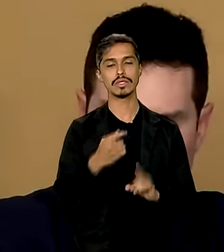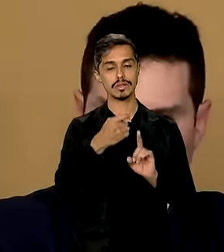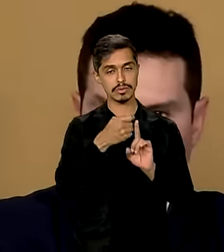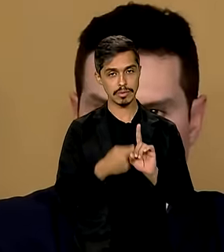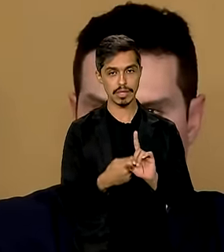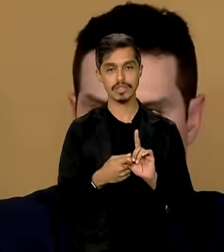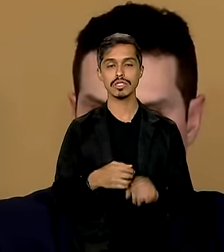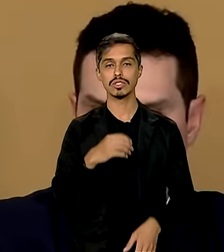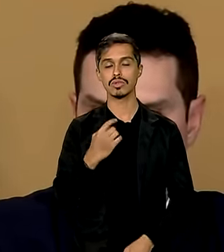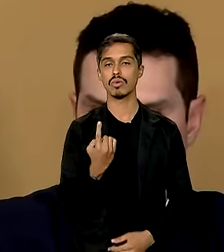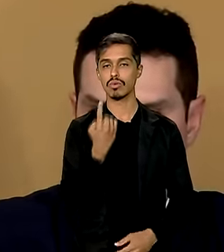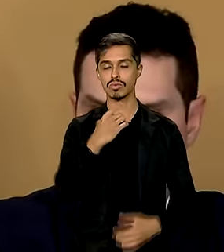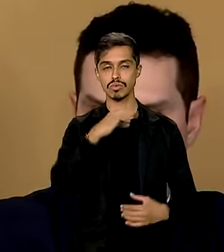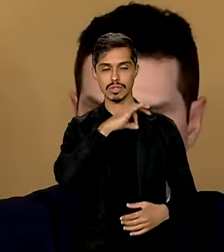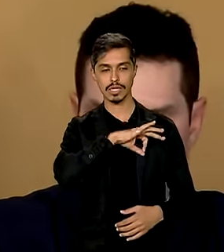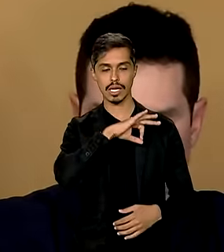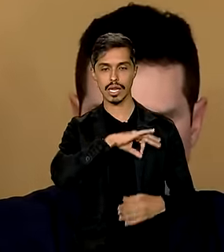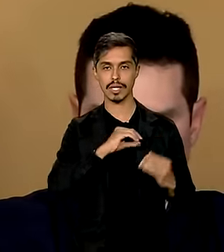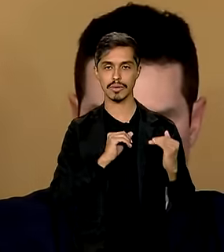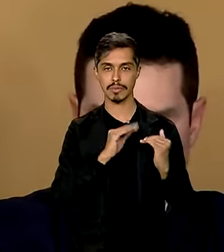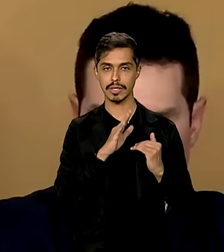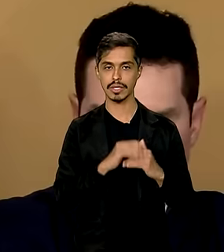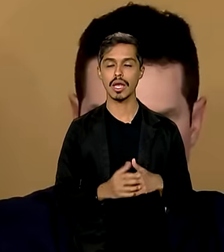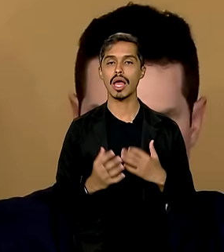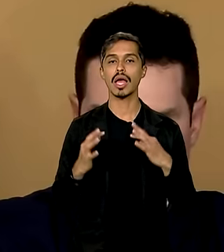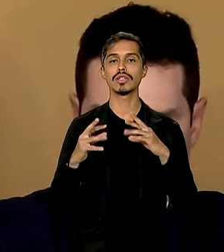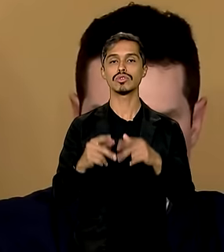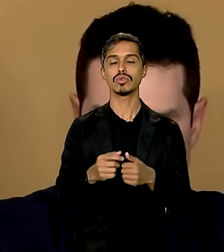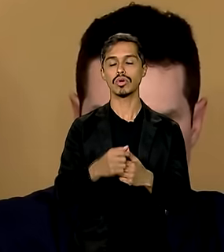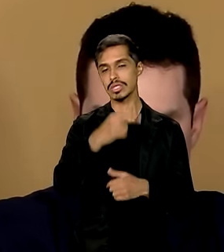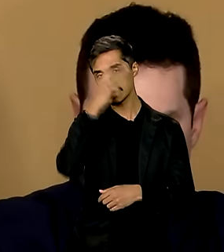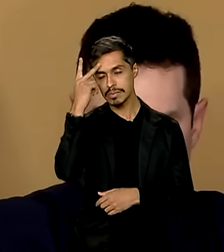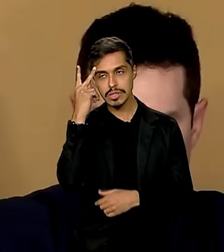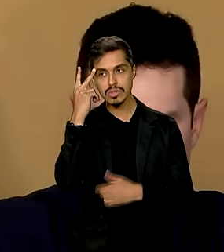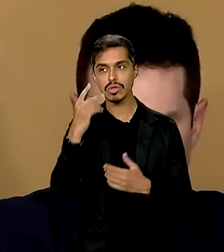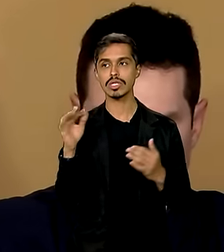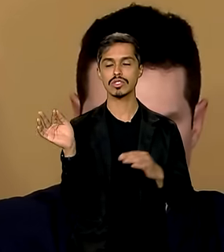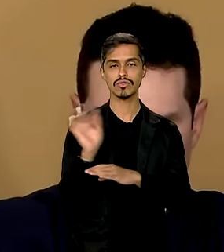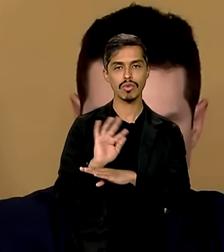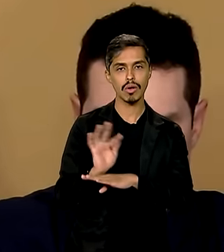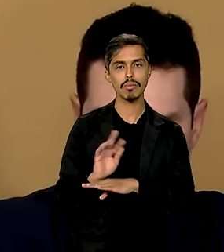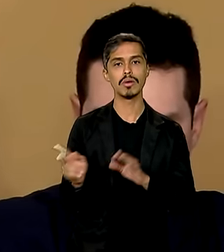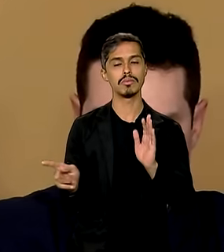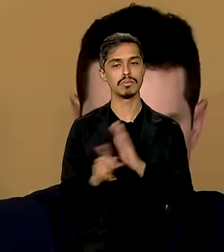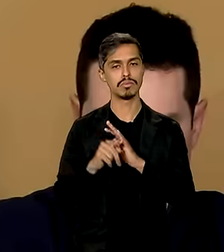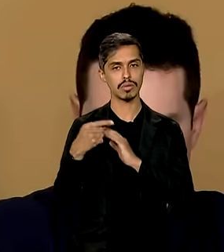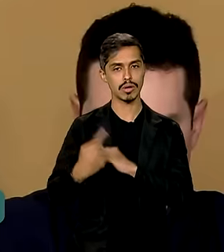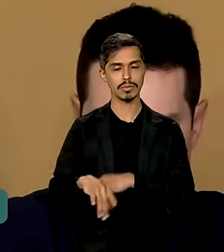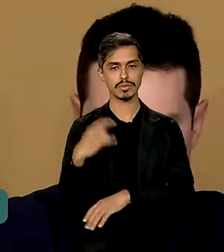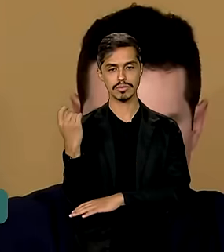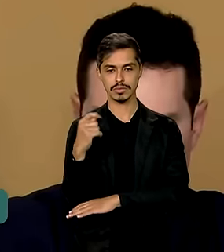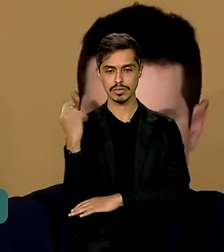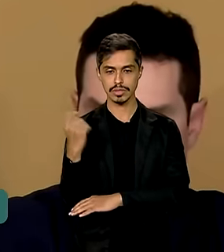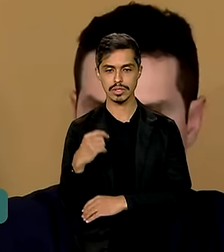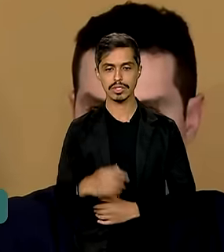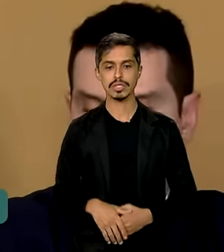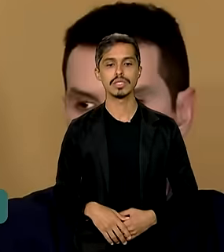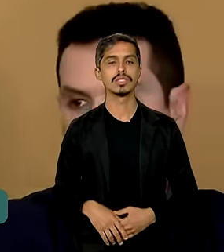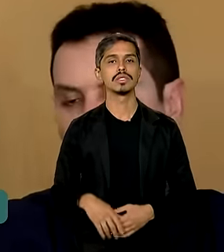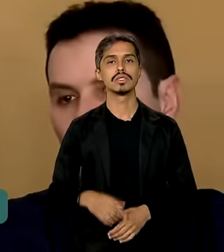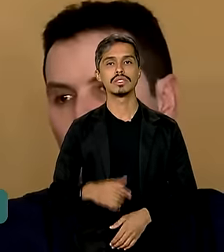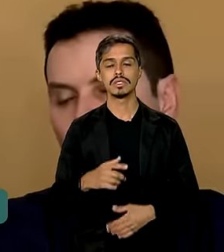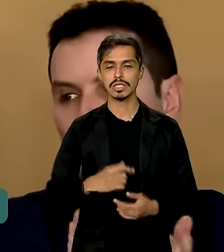de um salário mínimo a todos os trabalhadores formais do estado do Rio Grande do Sul que for